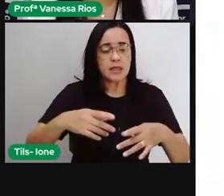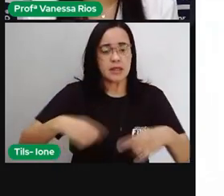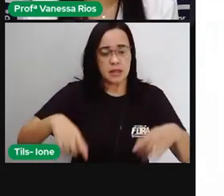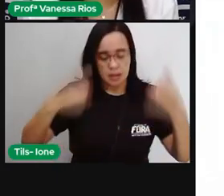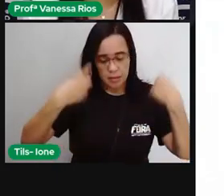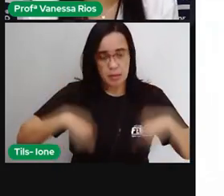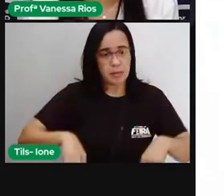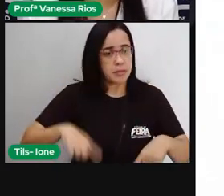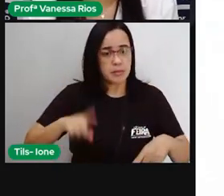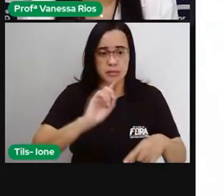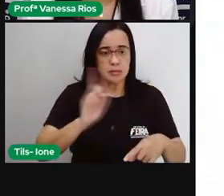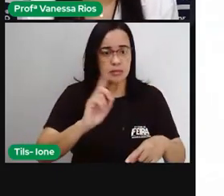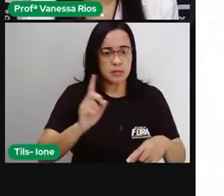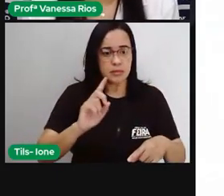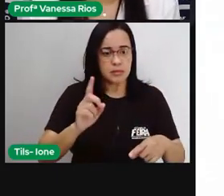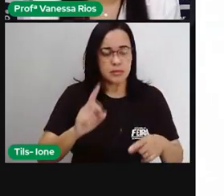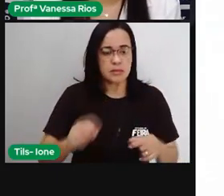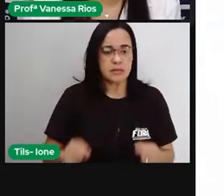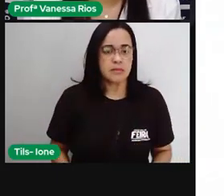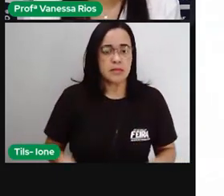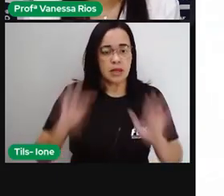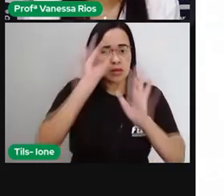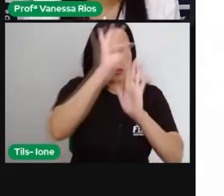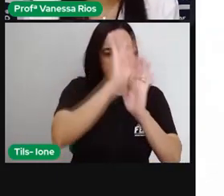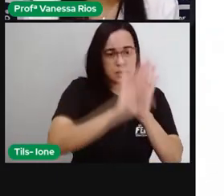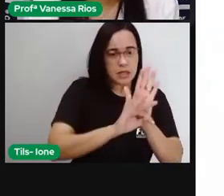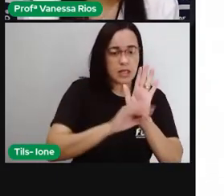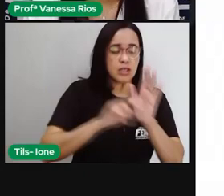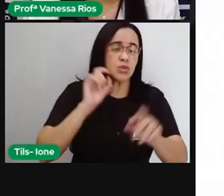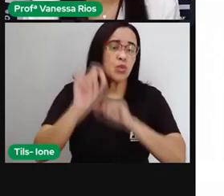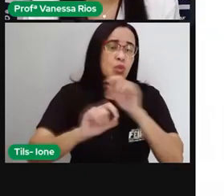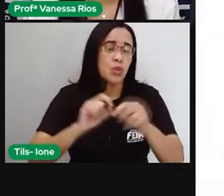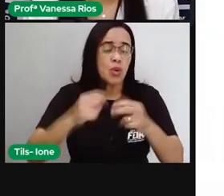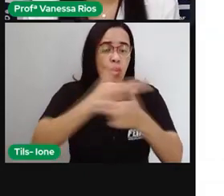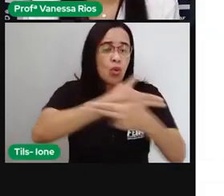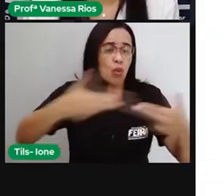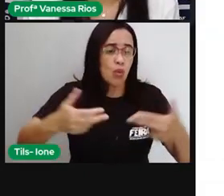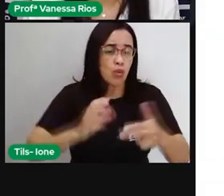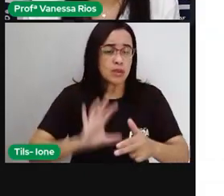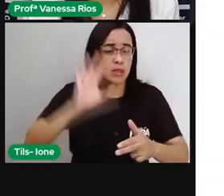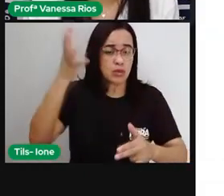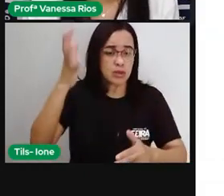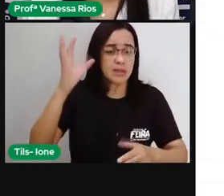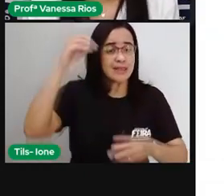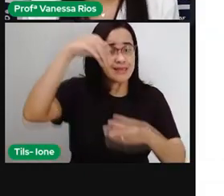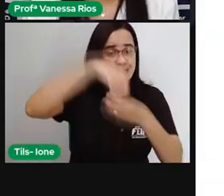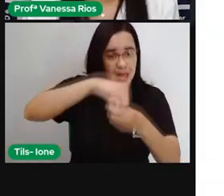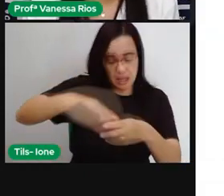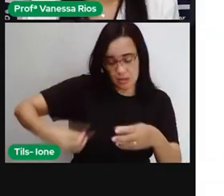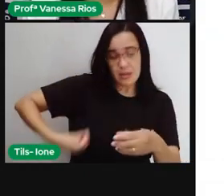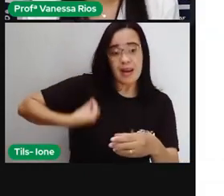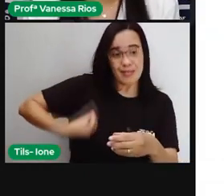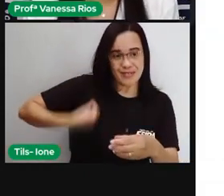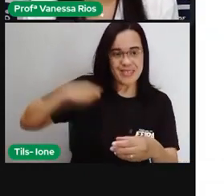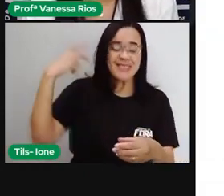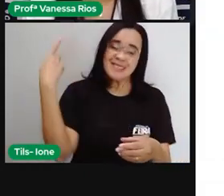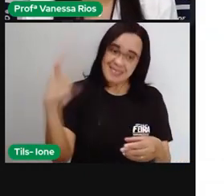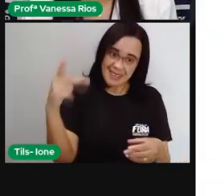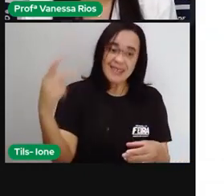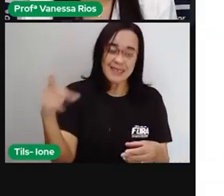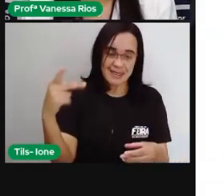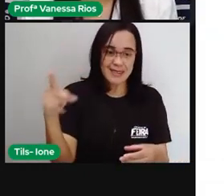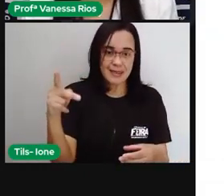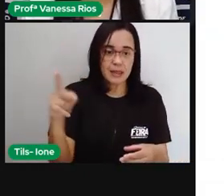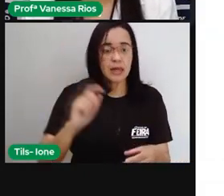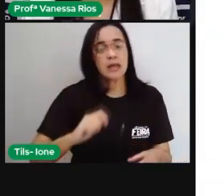pessoa. Não é esse tipo de texto. Vai estar ali narrando fatos acontecimentos da vida de determinada